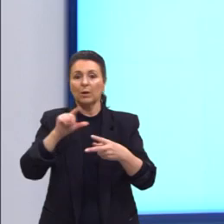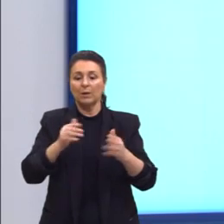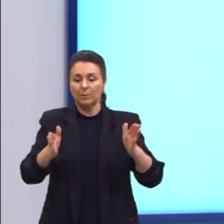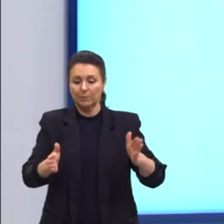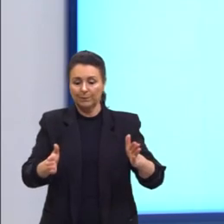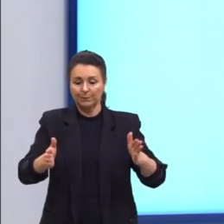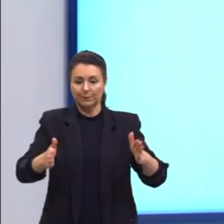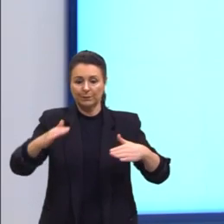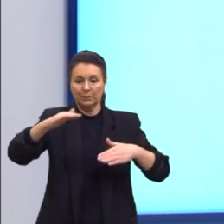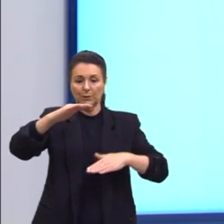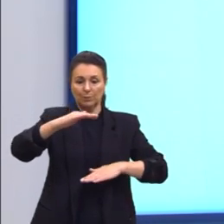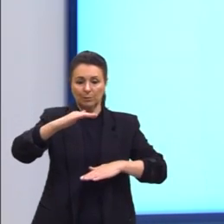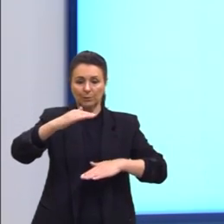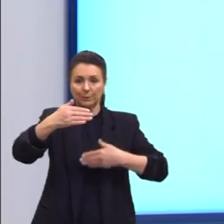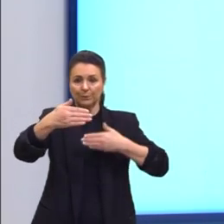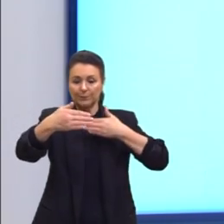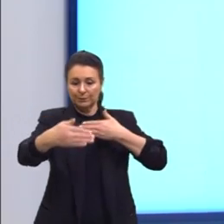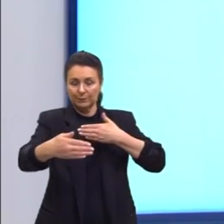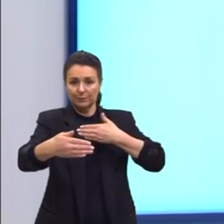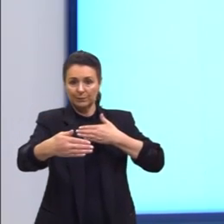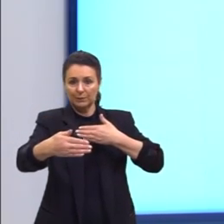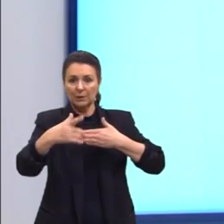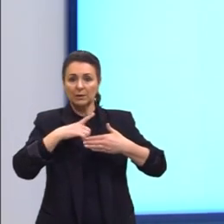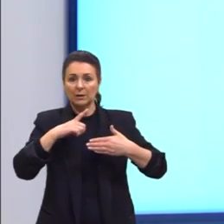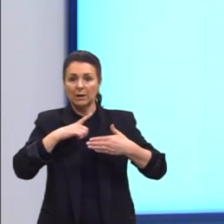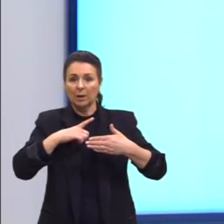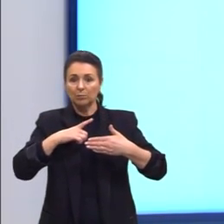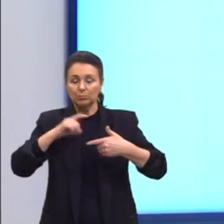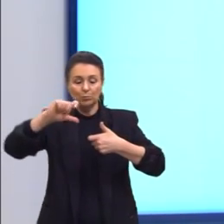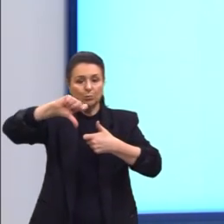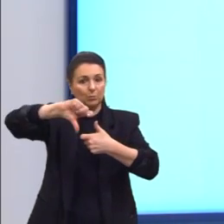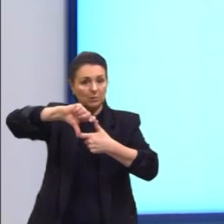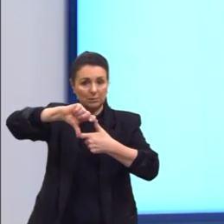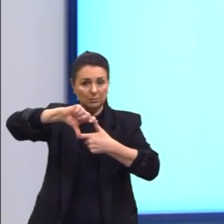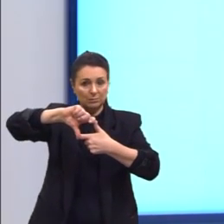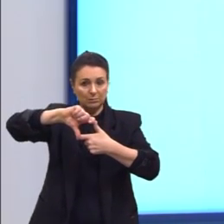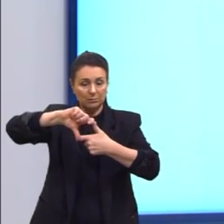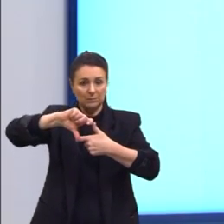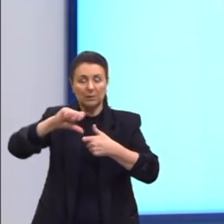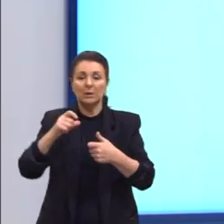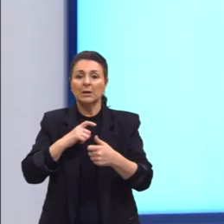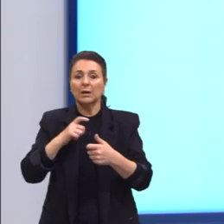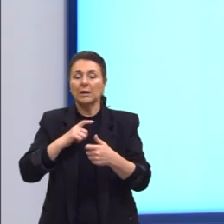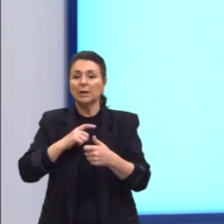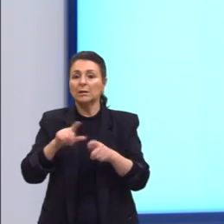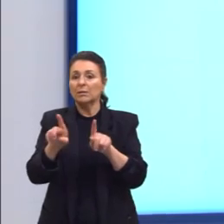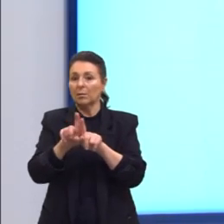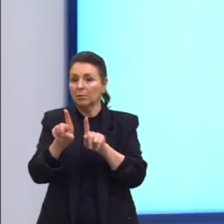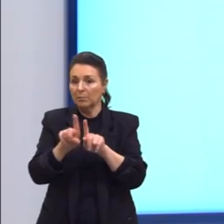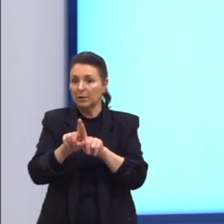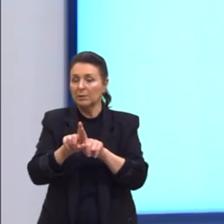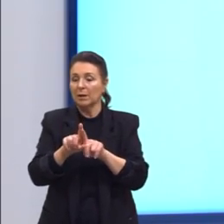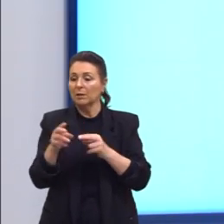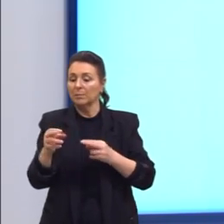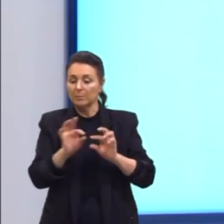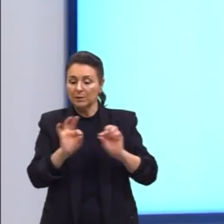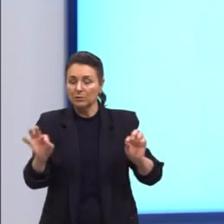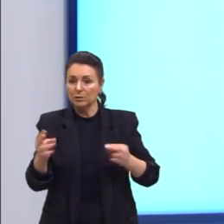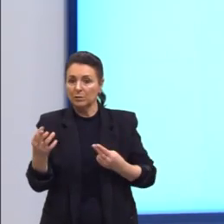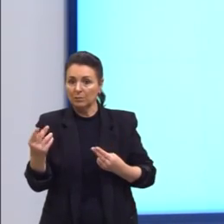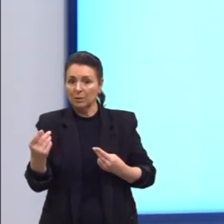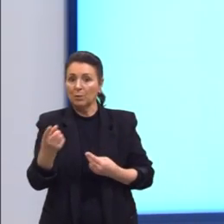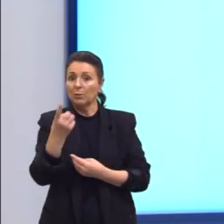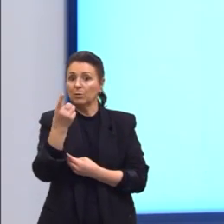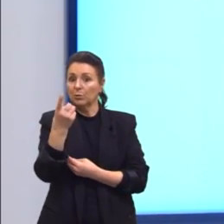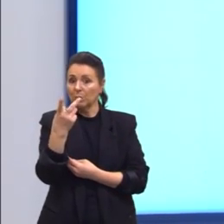Então, o cubo, ele possui sempre faces quadradas. Ele é um poliedro regular com seis faces, doze